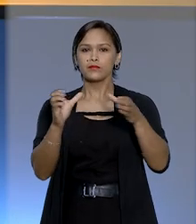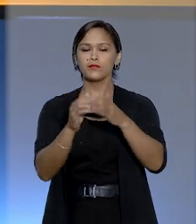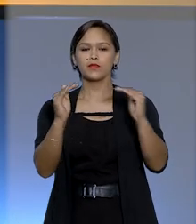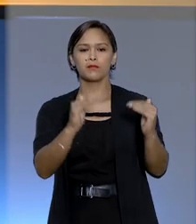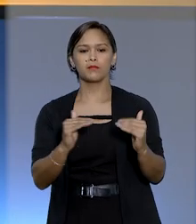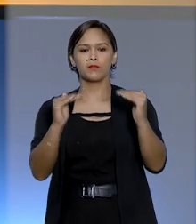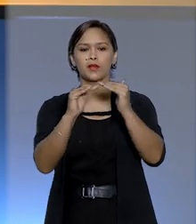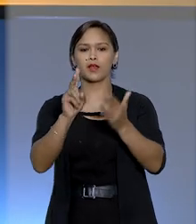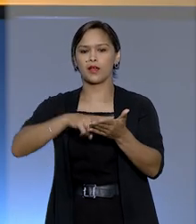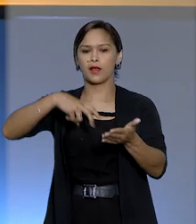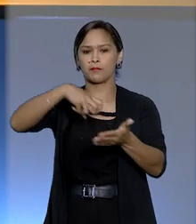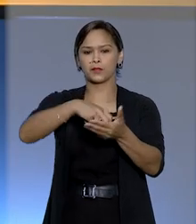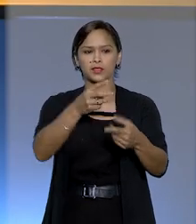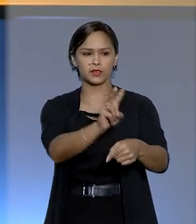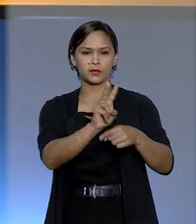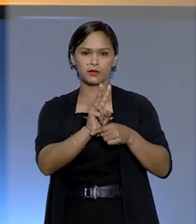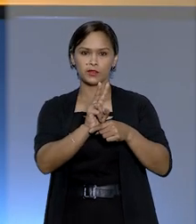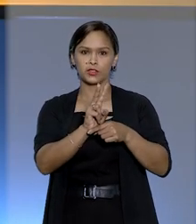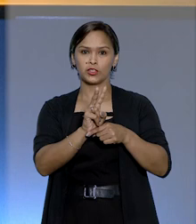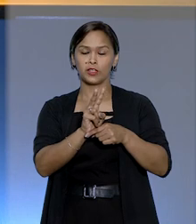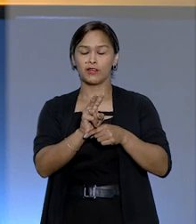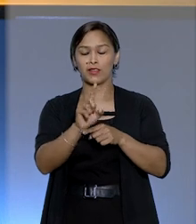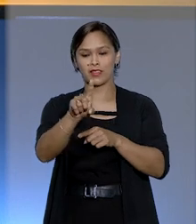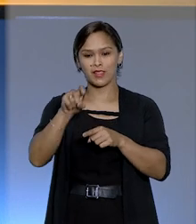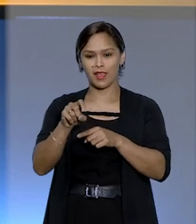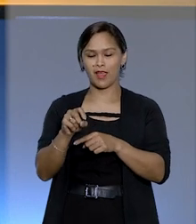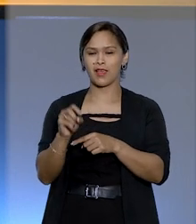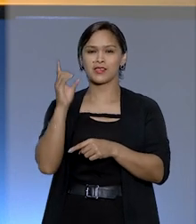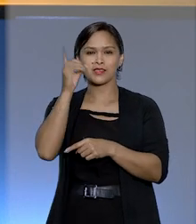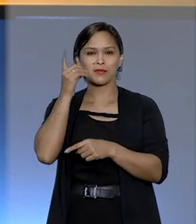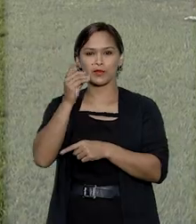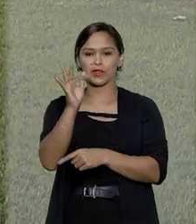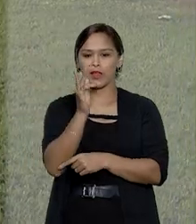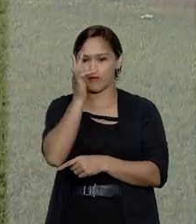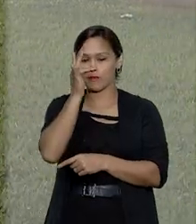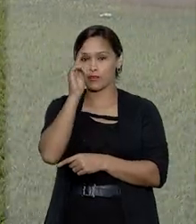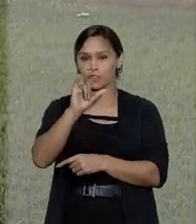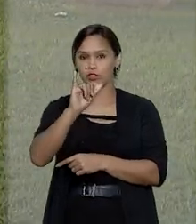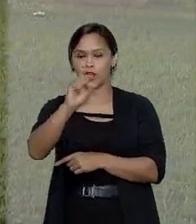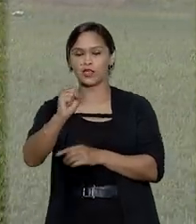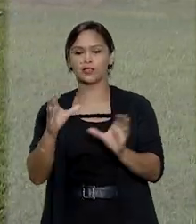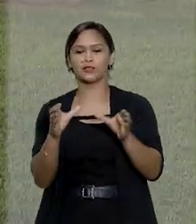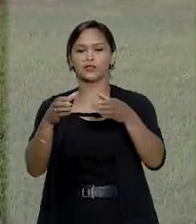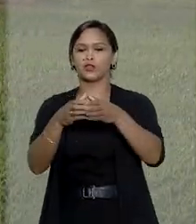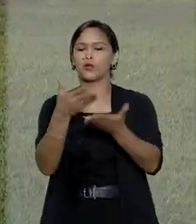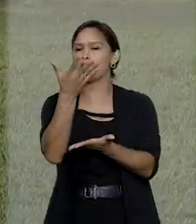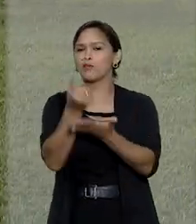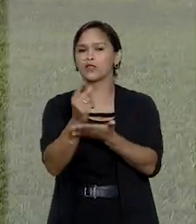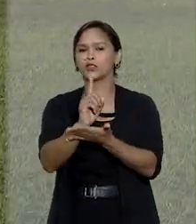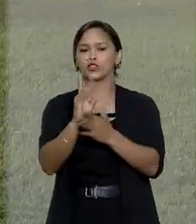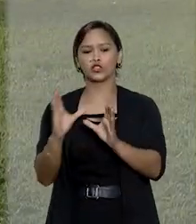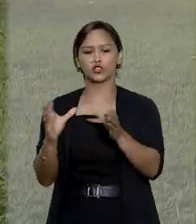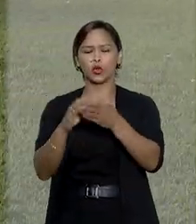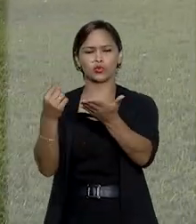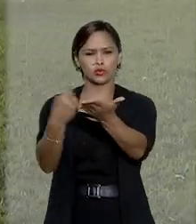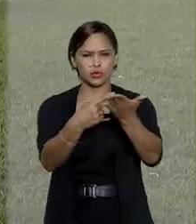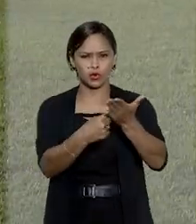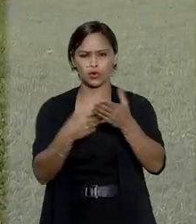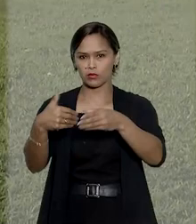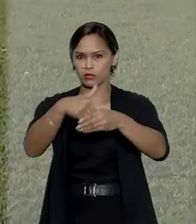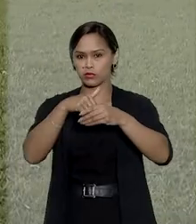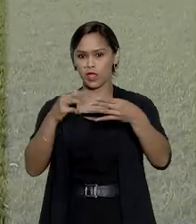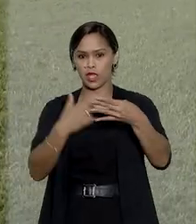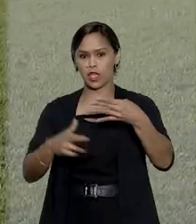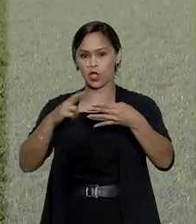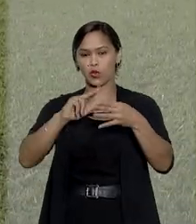manteve a prisão preventiva da ex-deputada federal, Flor de Lis. O colegiado negou, por unanimidade, recurso